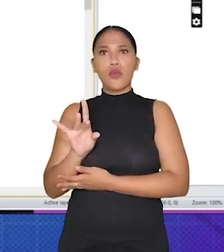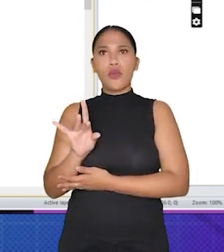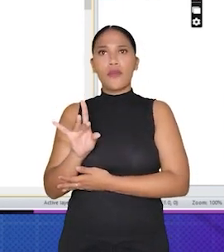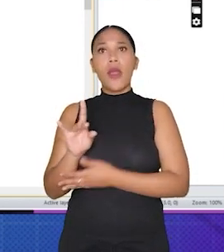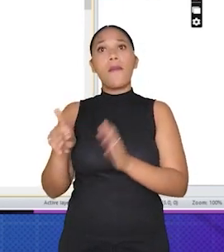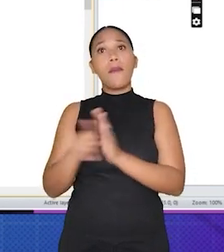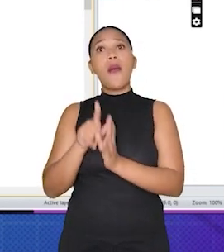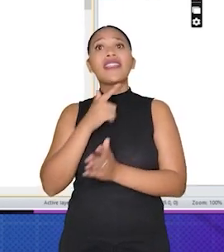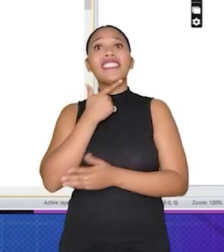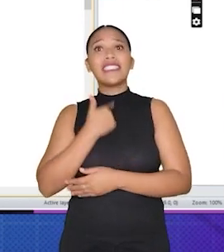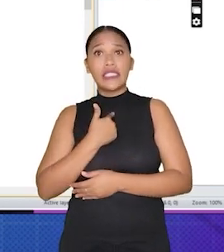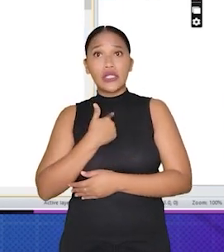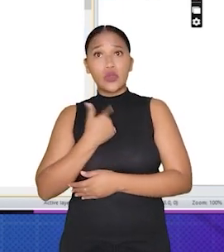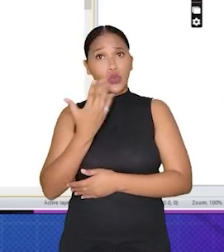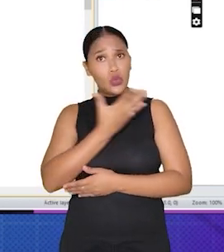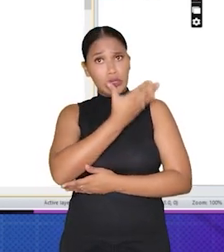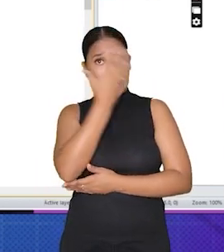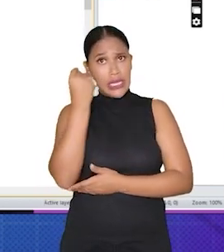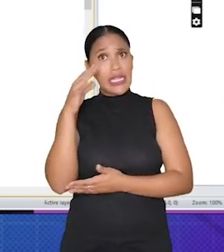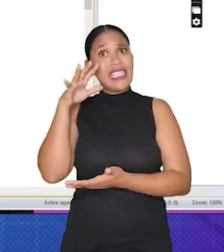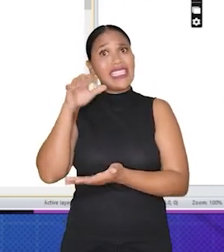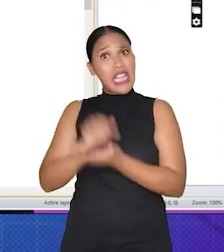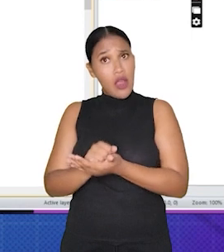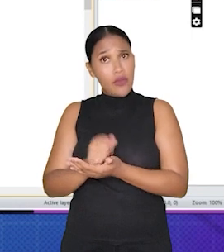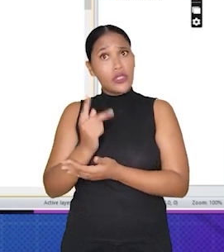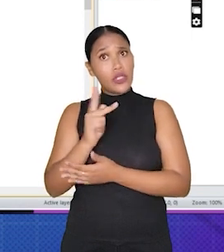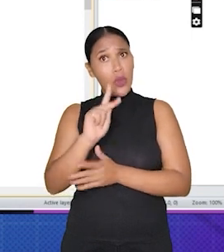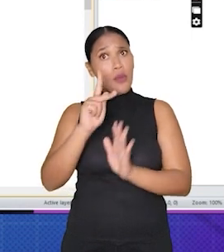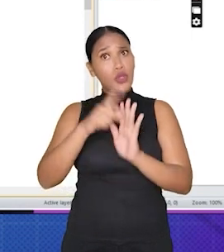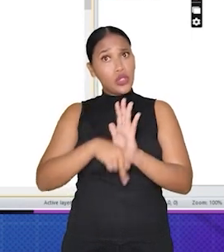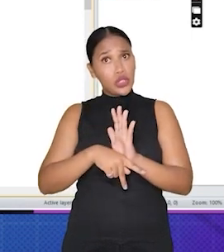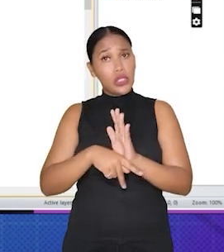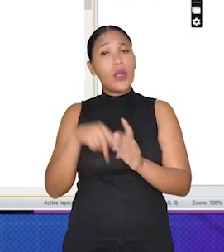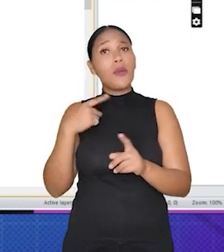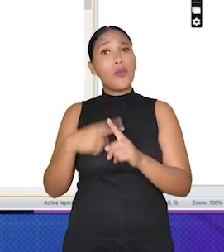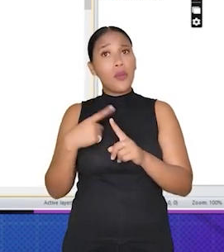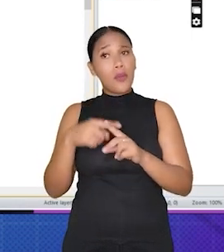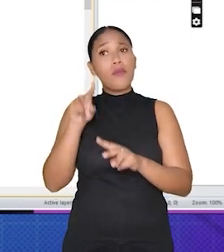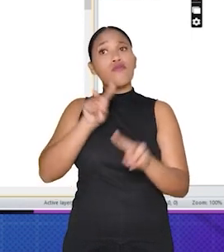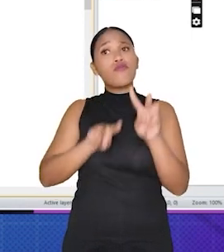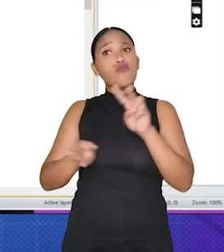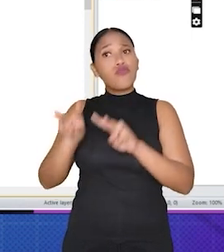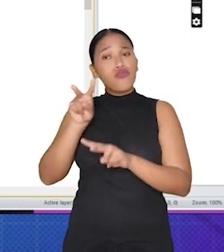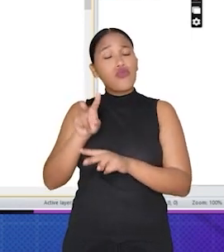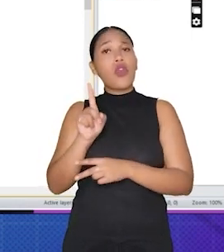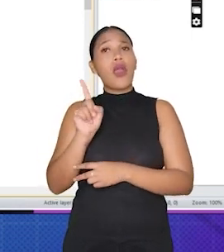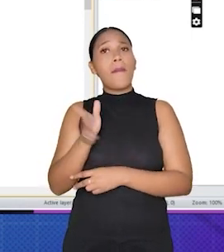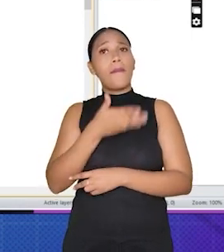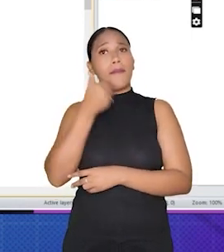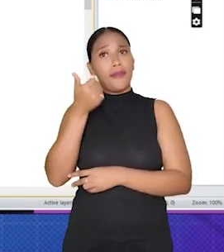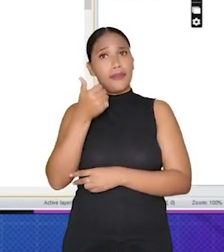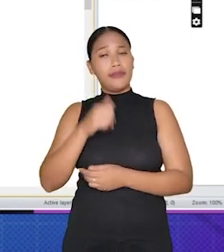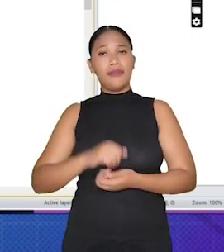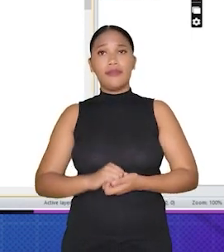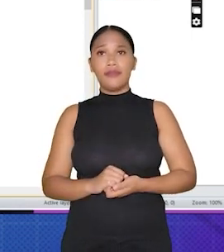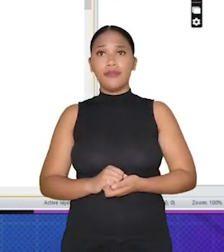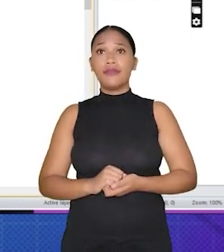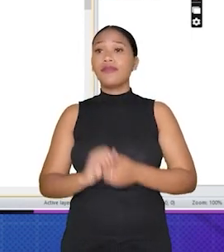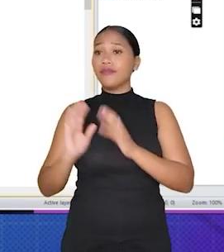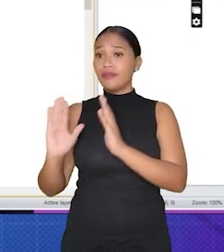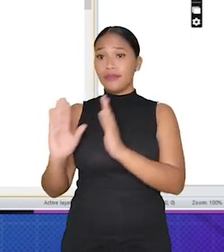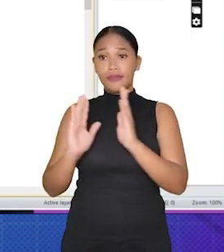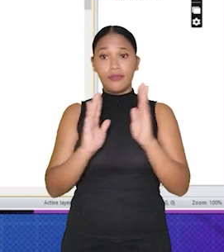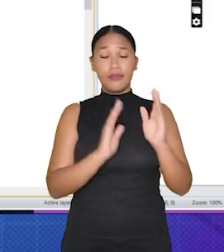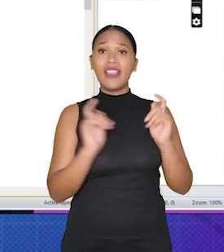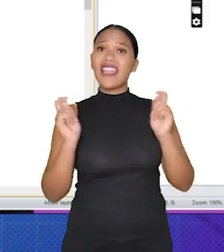para o tamanho desejado. Não se esqueça de salvar o projeto e executá-lo para visualizar o fundo personalizado. Com esses